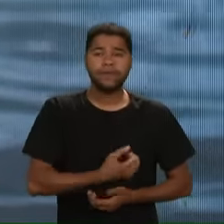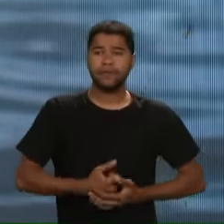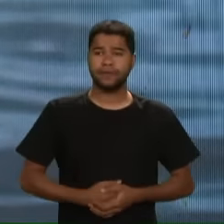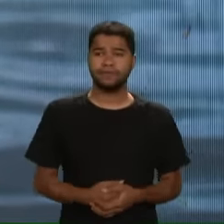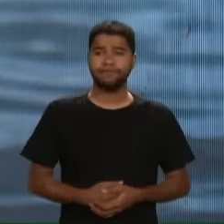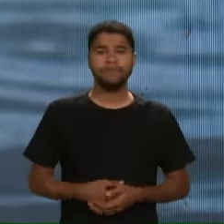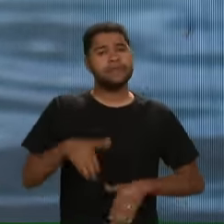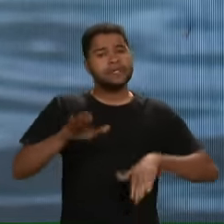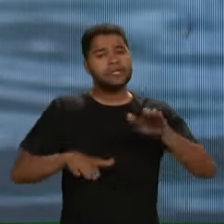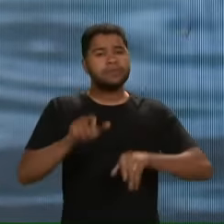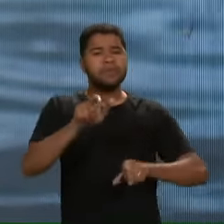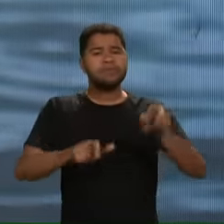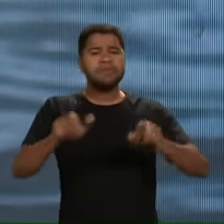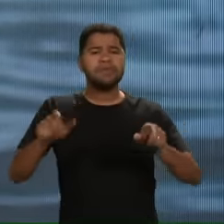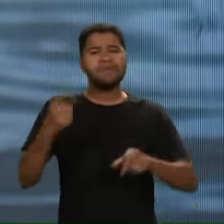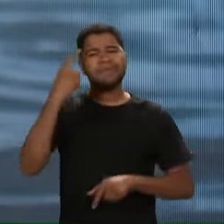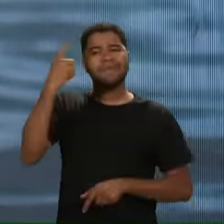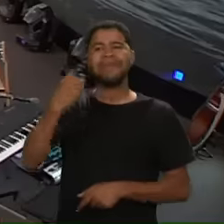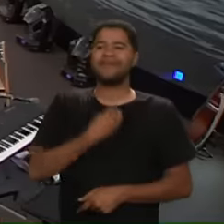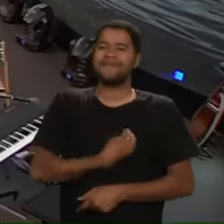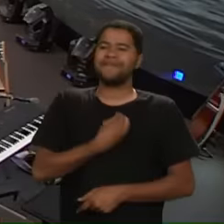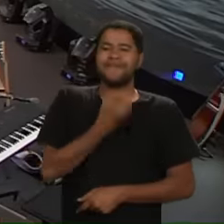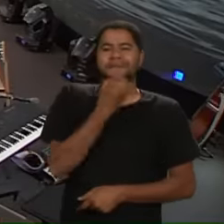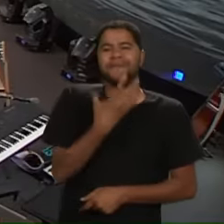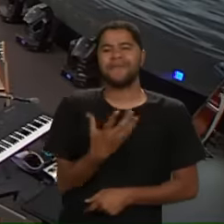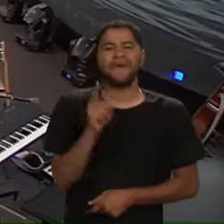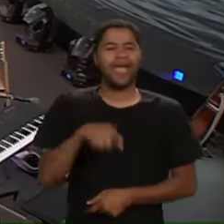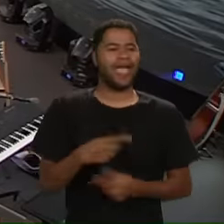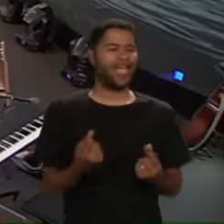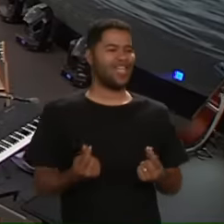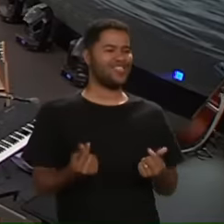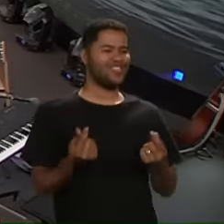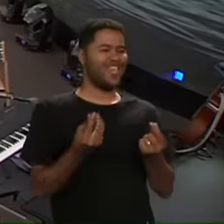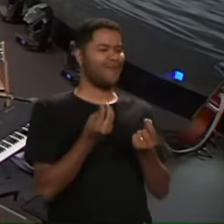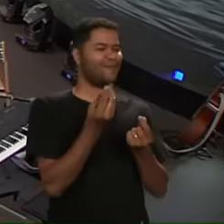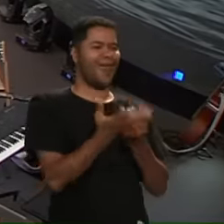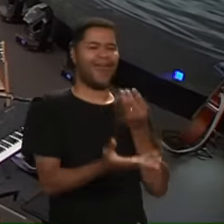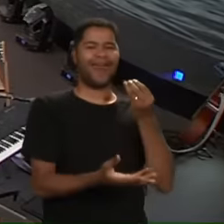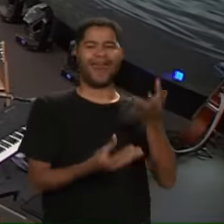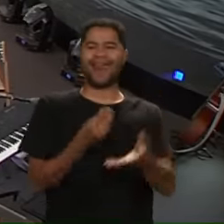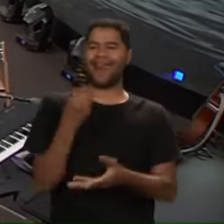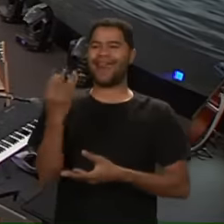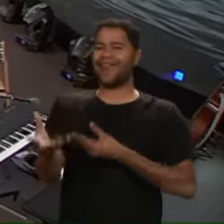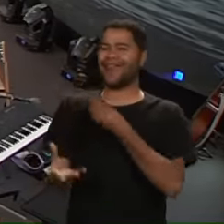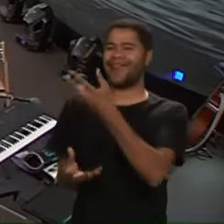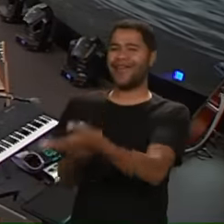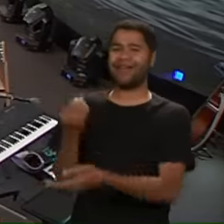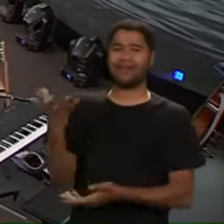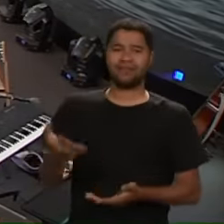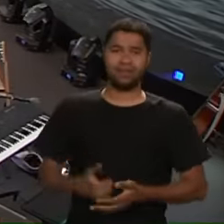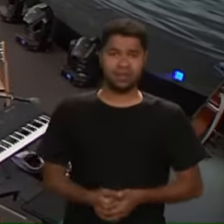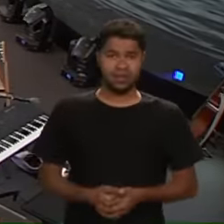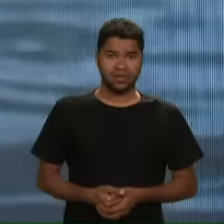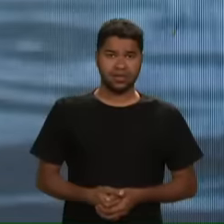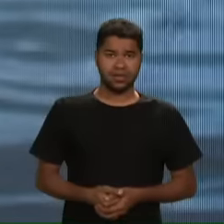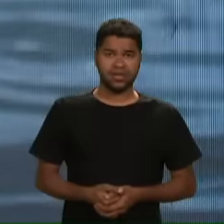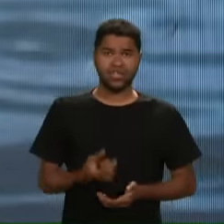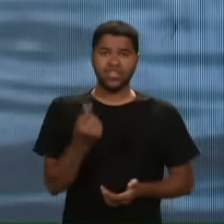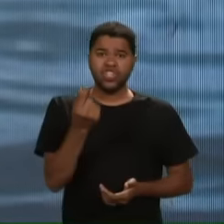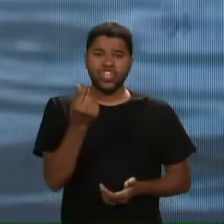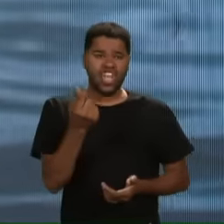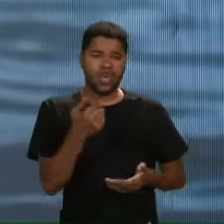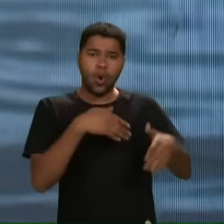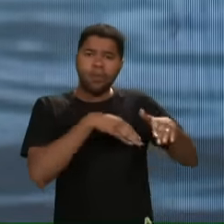Muitas vezes as pessoas acham que vida abundante É ter dinheiro guardado Miserável é quem tem dinheiro guardado